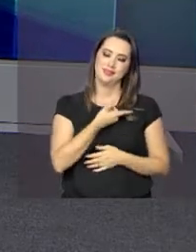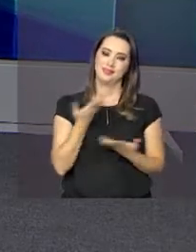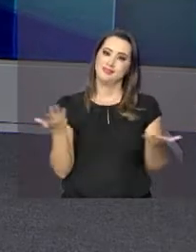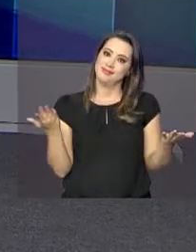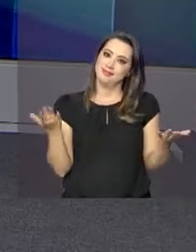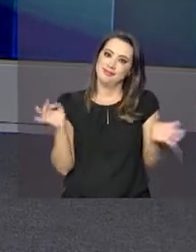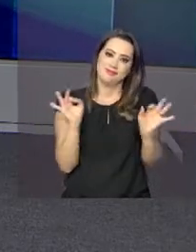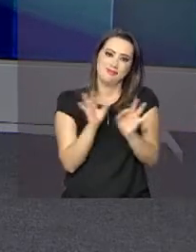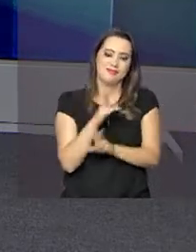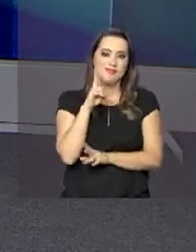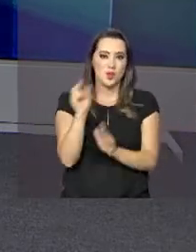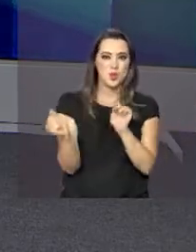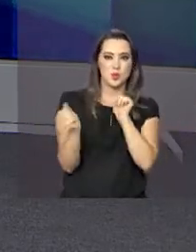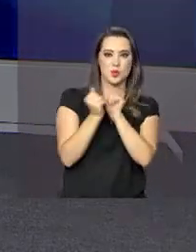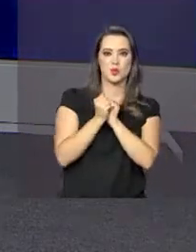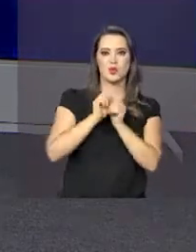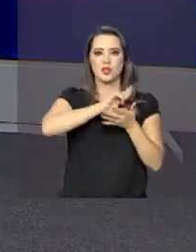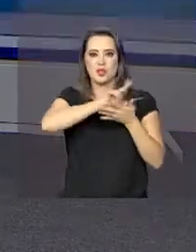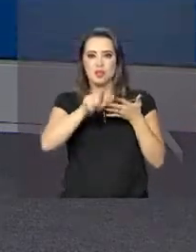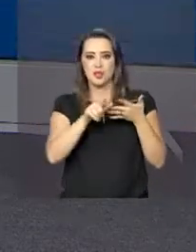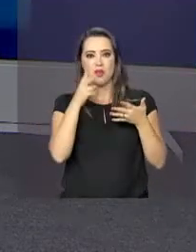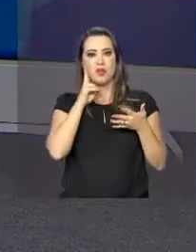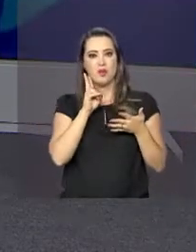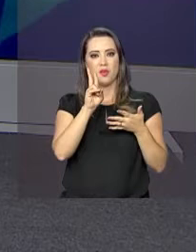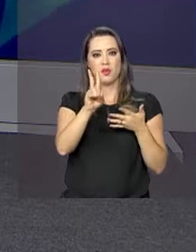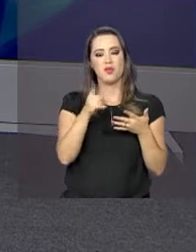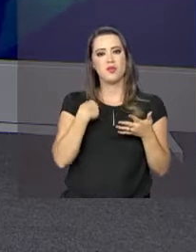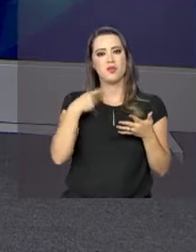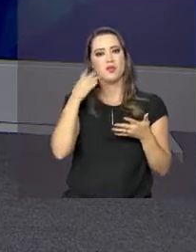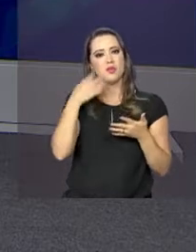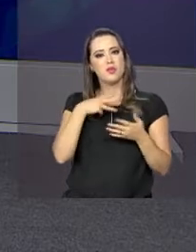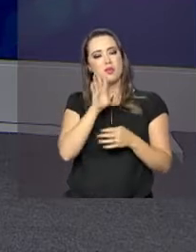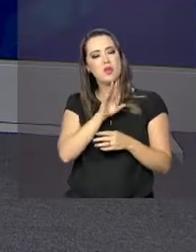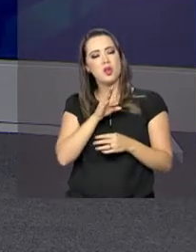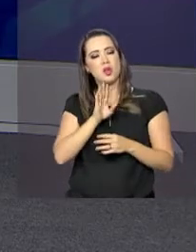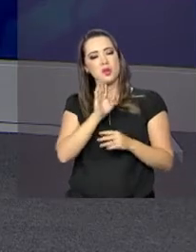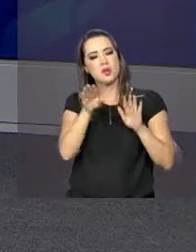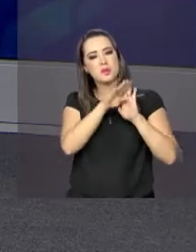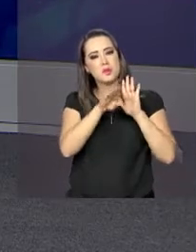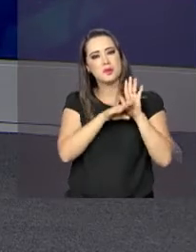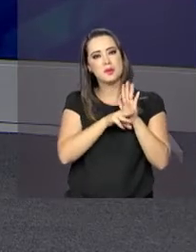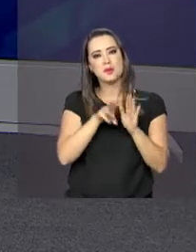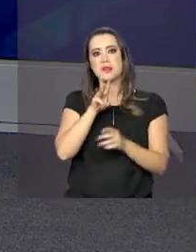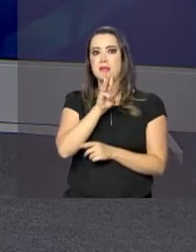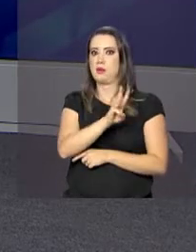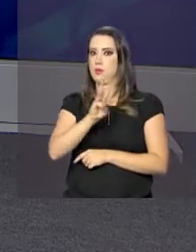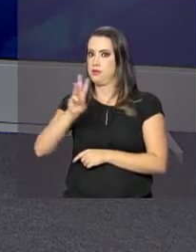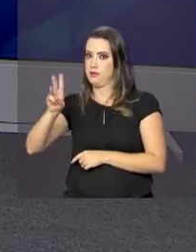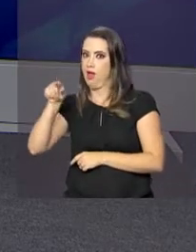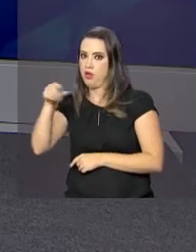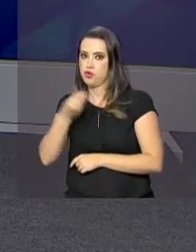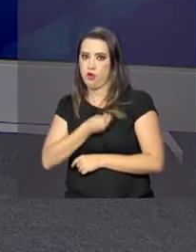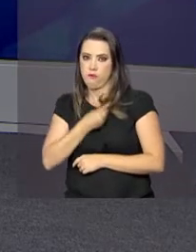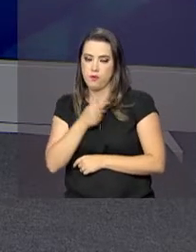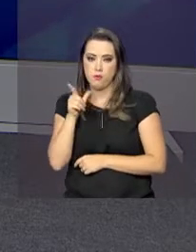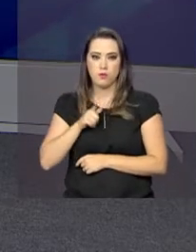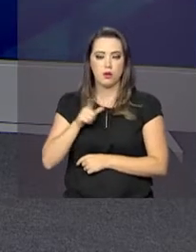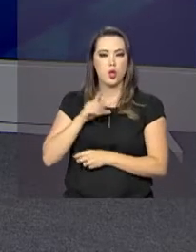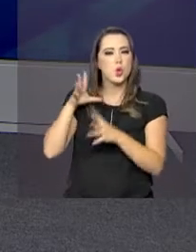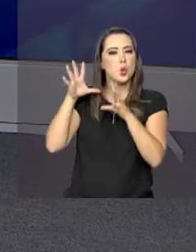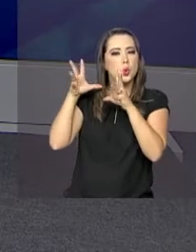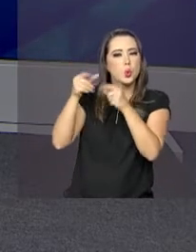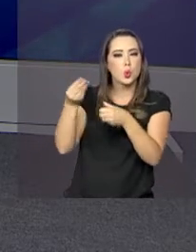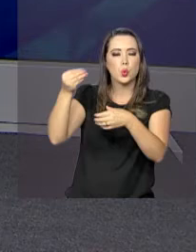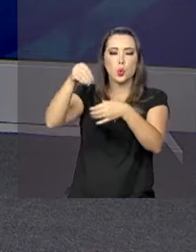você pode continuar com a gente. Tem muitas formas. A nossa programação está ao vivo no site da NBR. Você acessa todas as